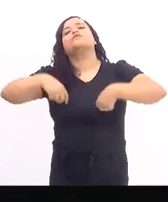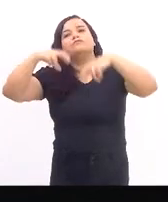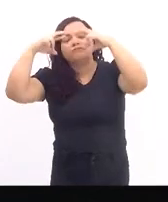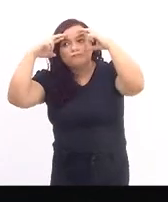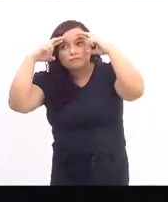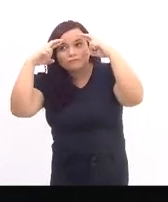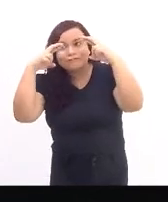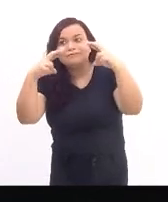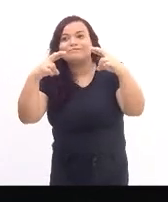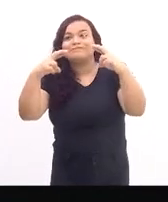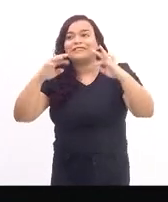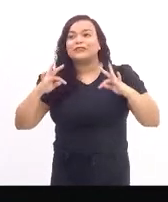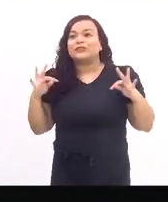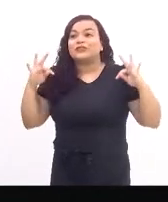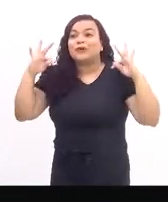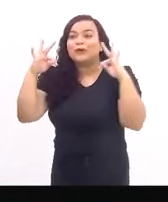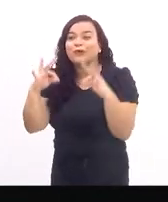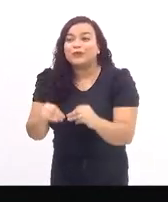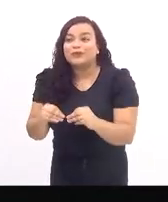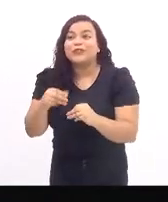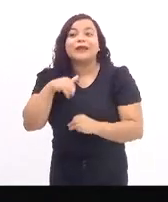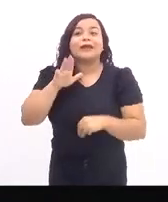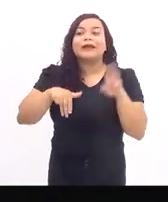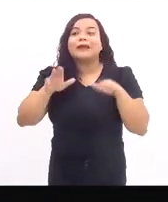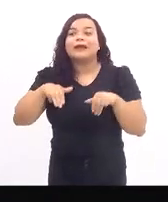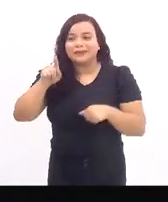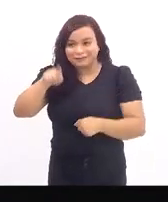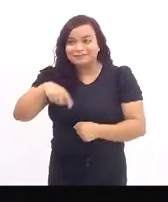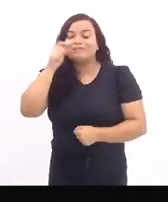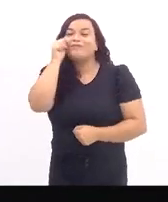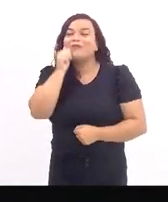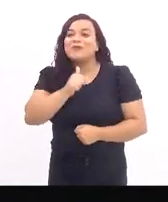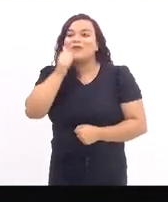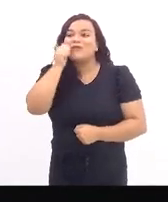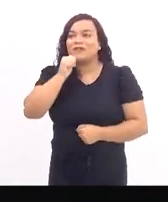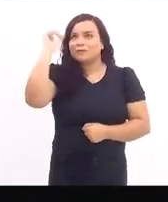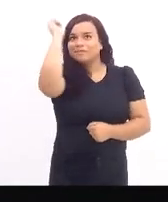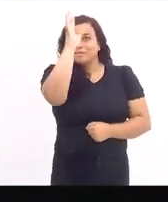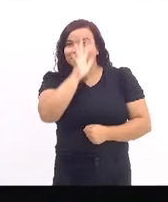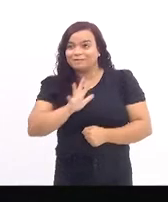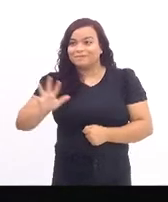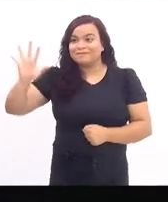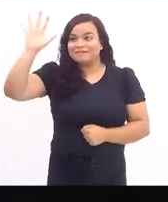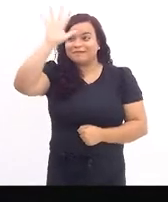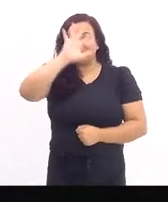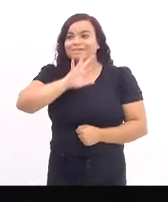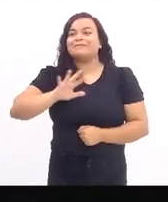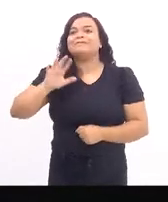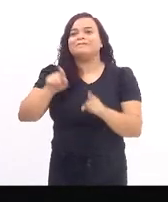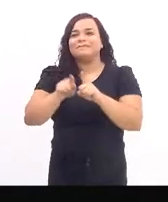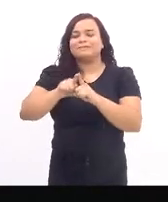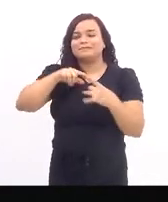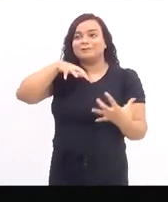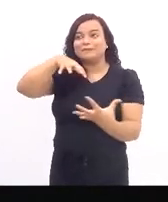a todas as mulheres do Brasil e do mundo.